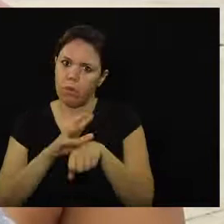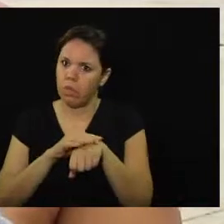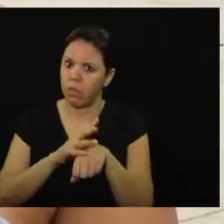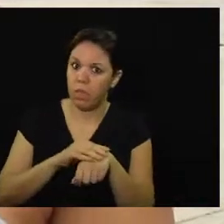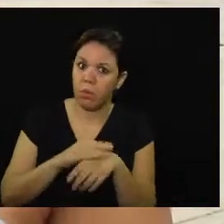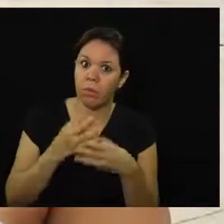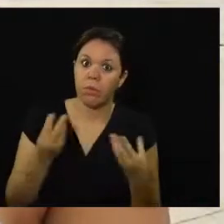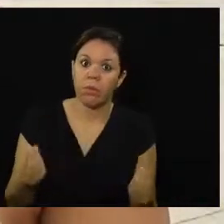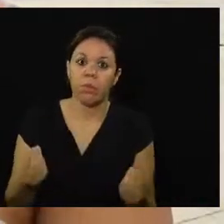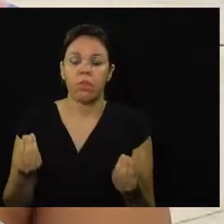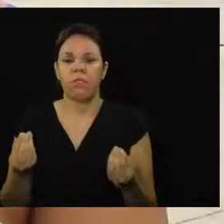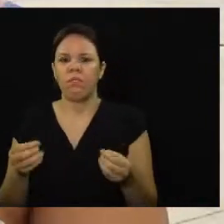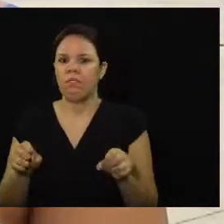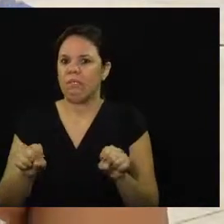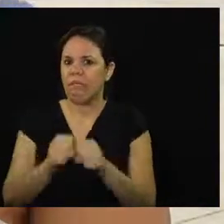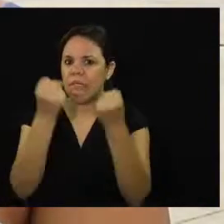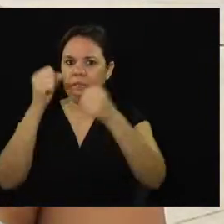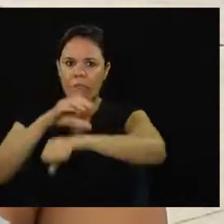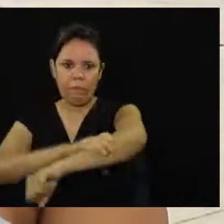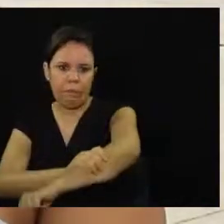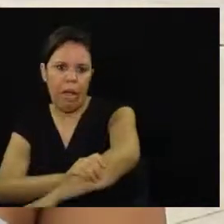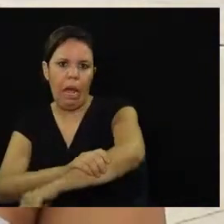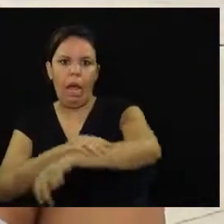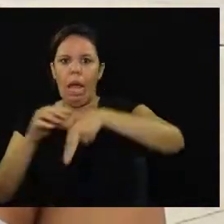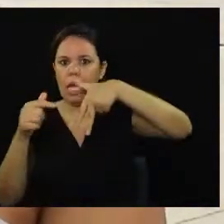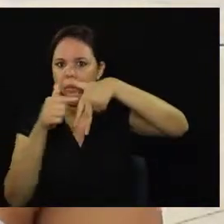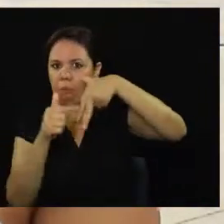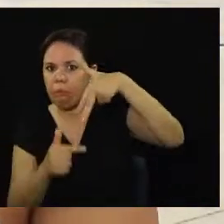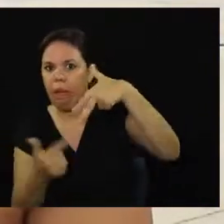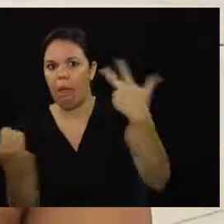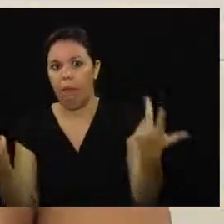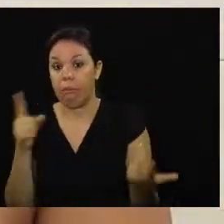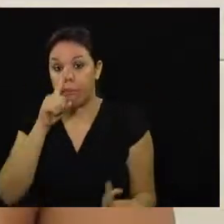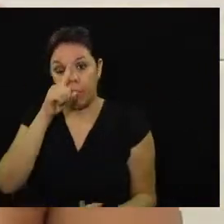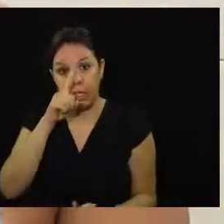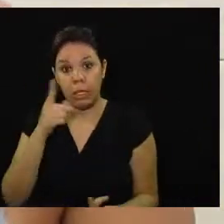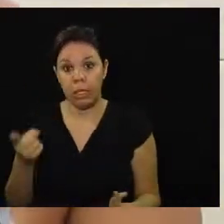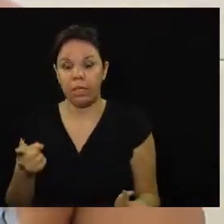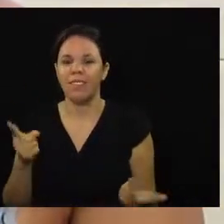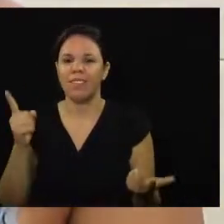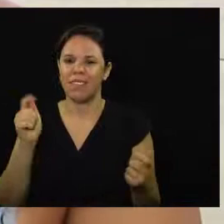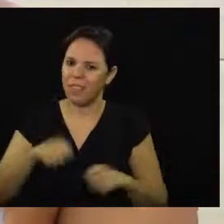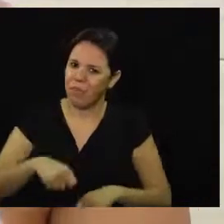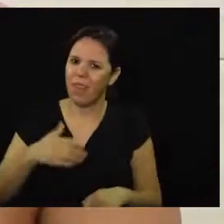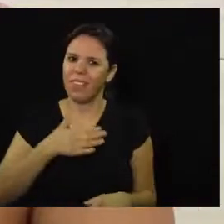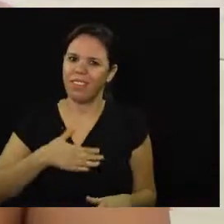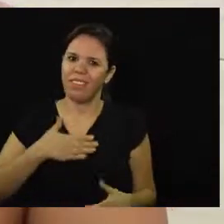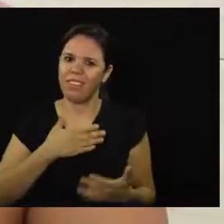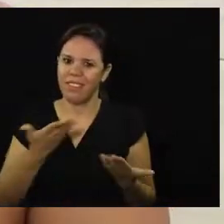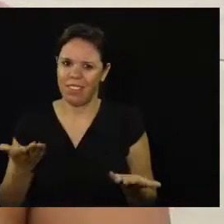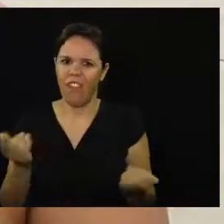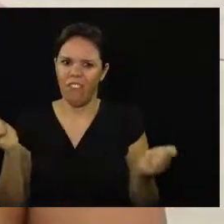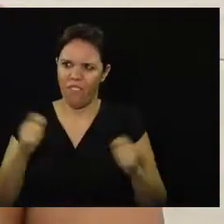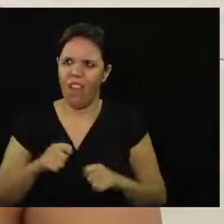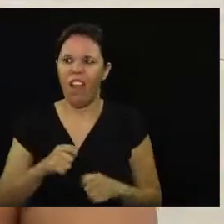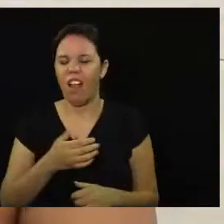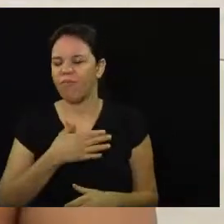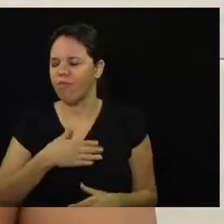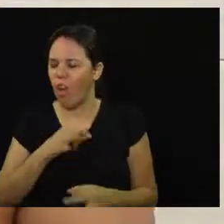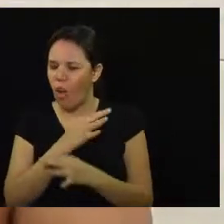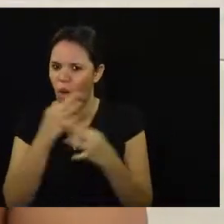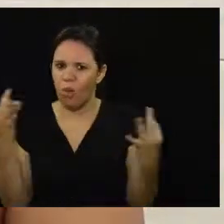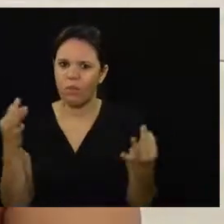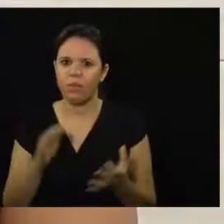machucar muito quebrar um braço uma perna corre esse risco. Ainda assim é uma diversão. Vale a pena o risco?